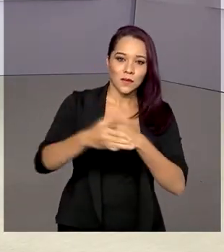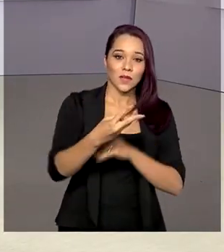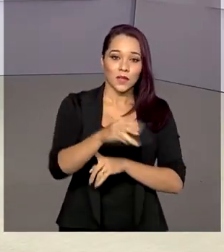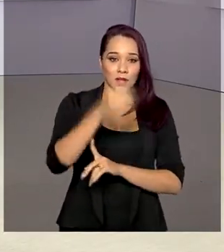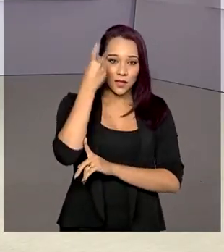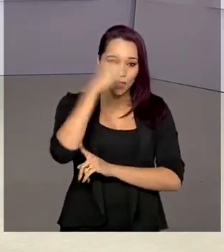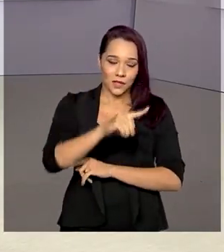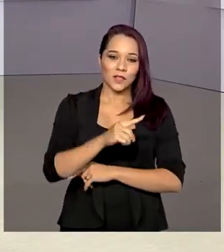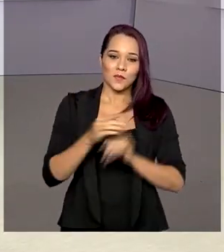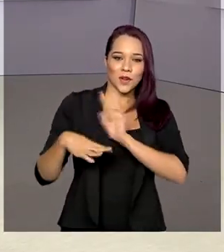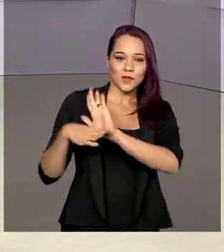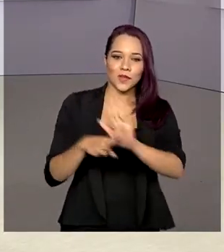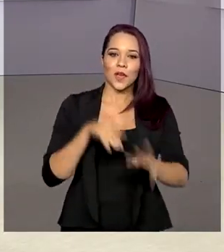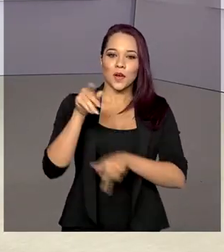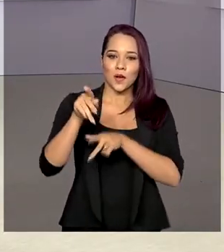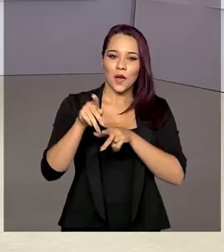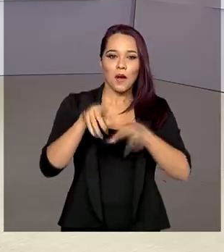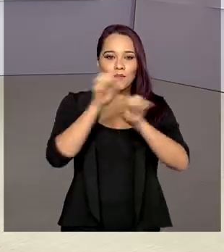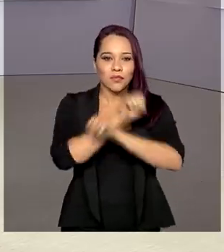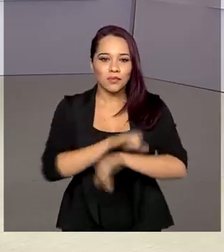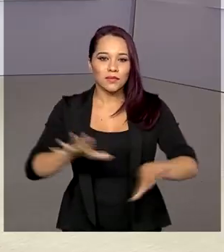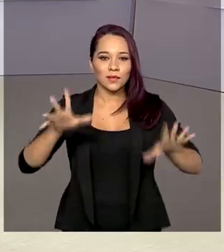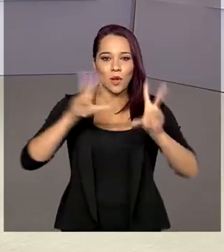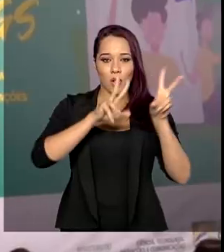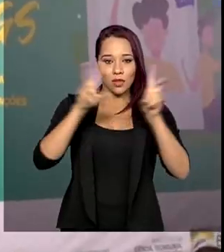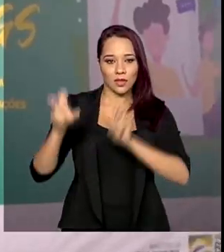dias para ajudar a popularizar o tema.